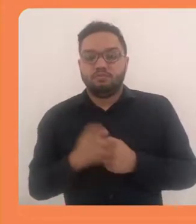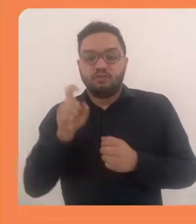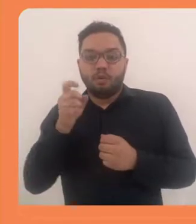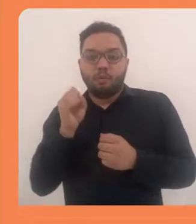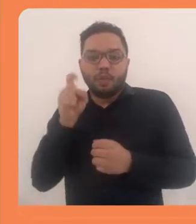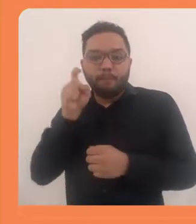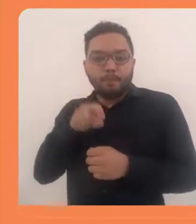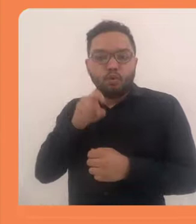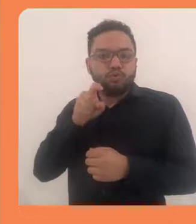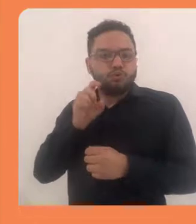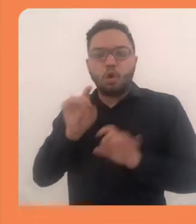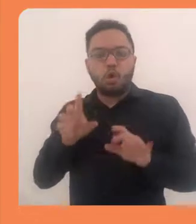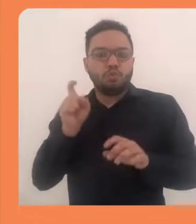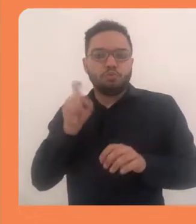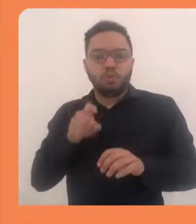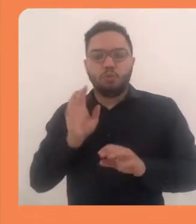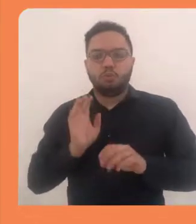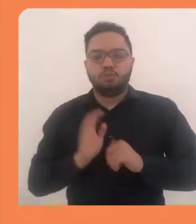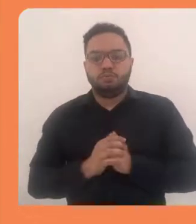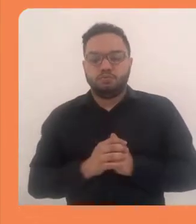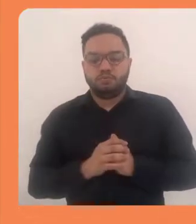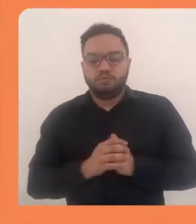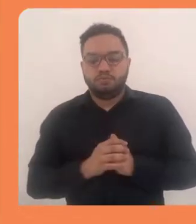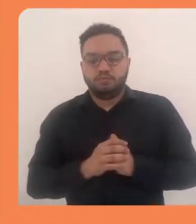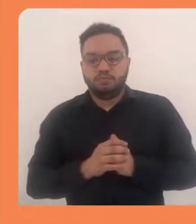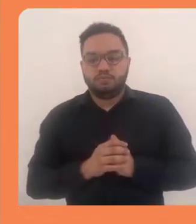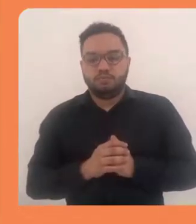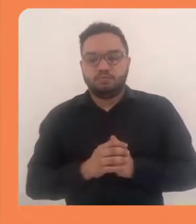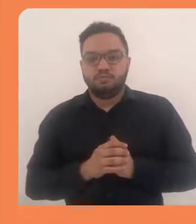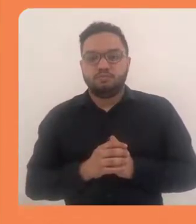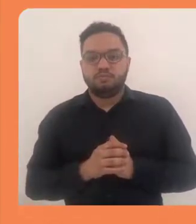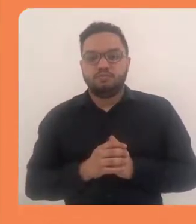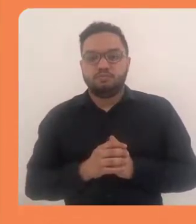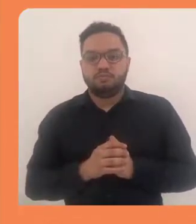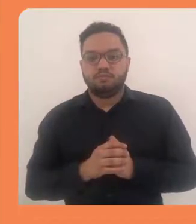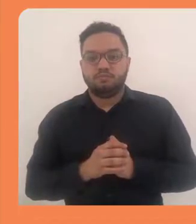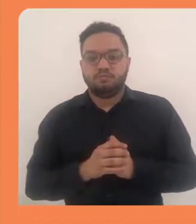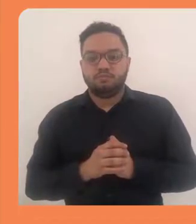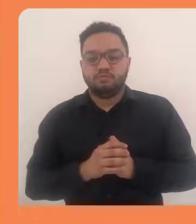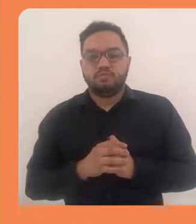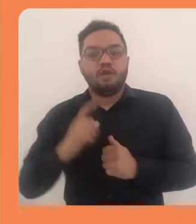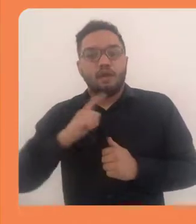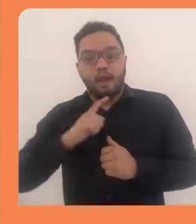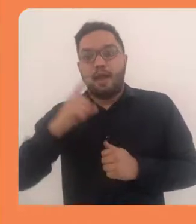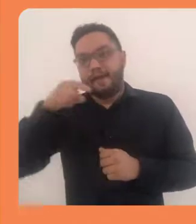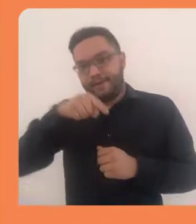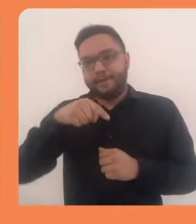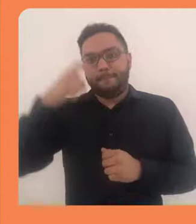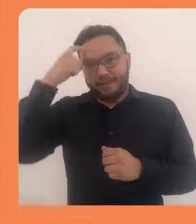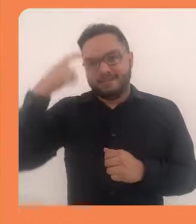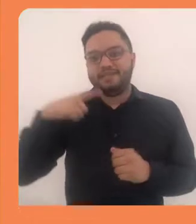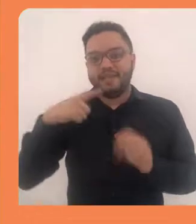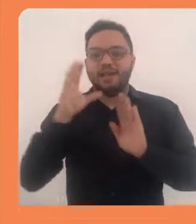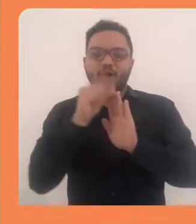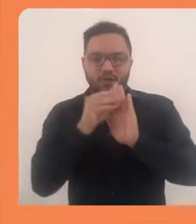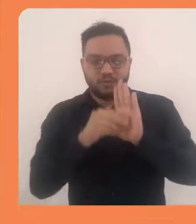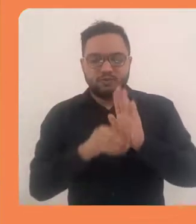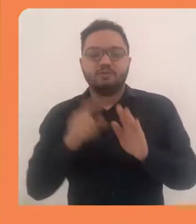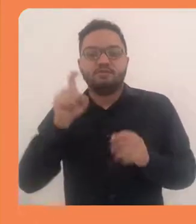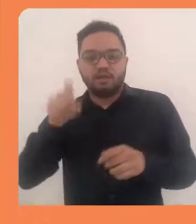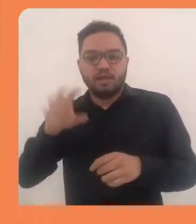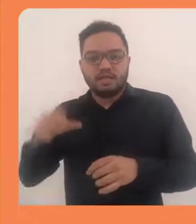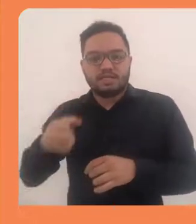Então você tem que voltar aqui, colocar um ponto, por exemplo. E aí ele já sabe, acha que tem um